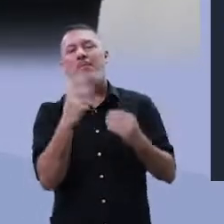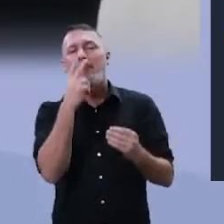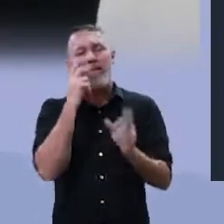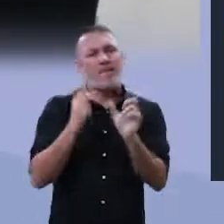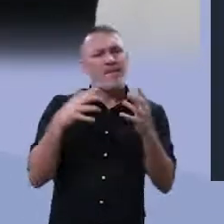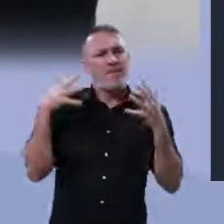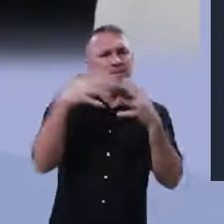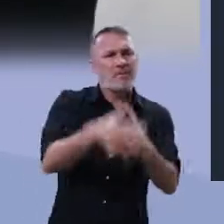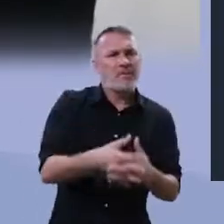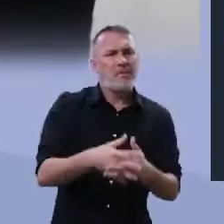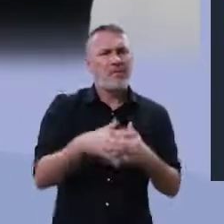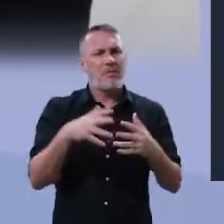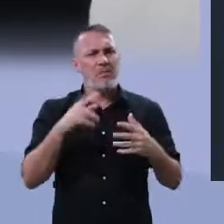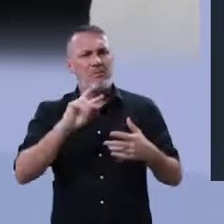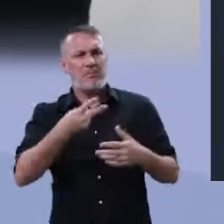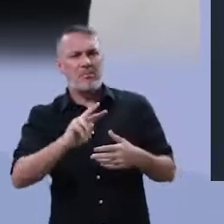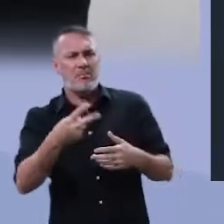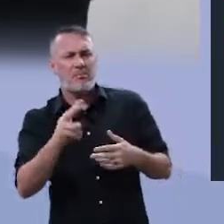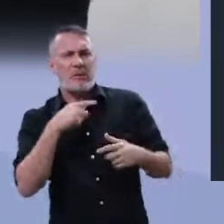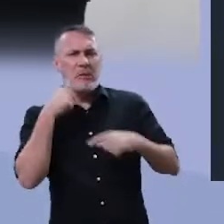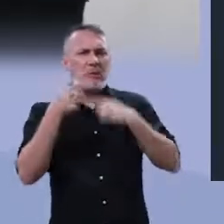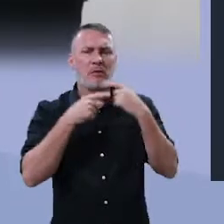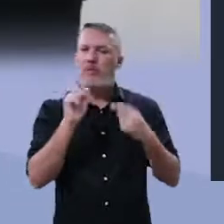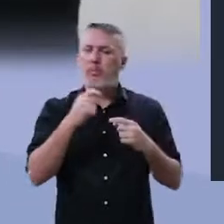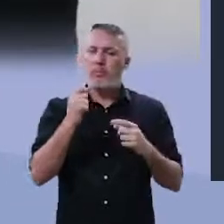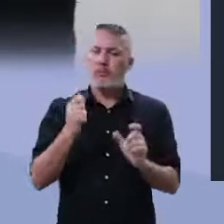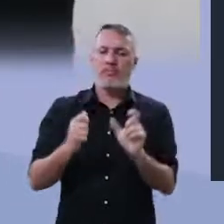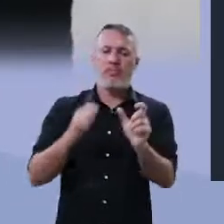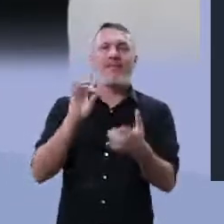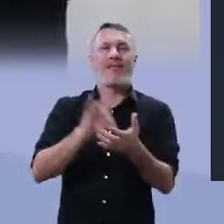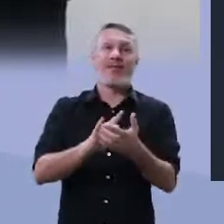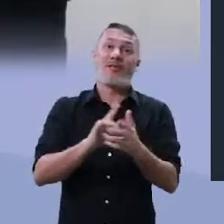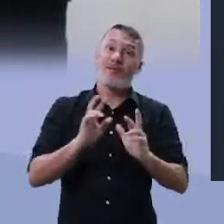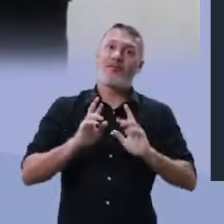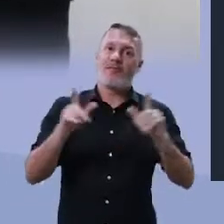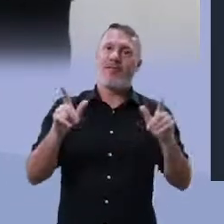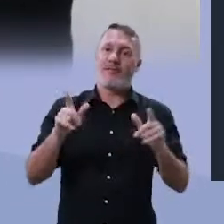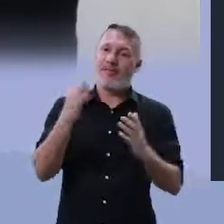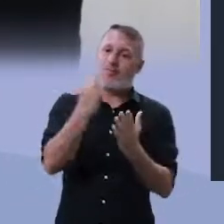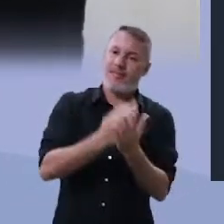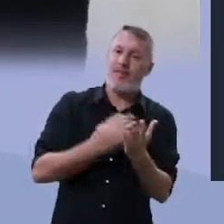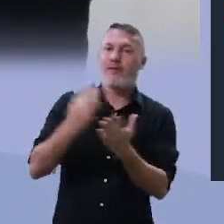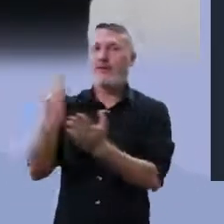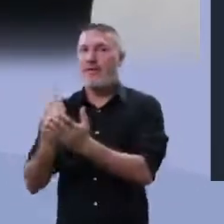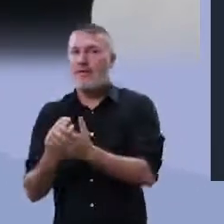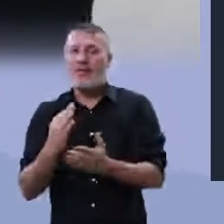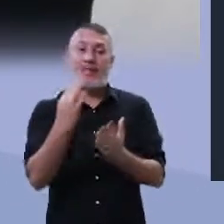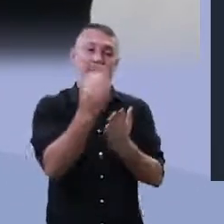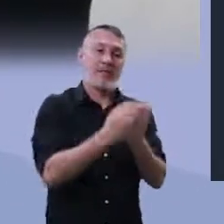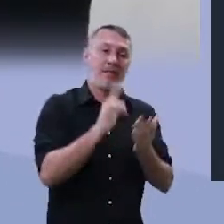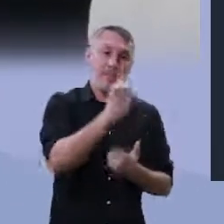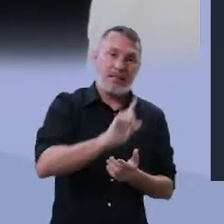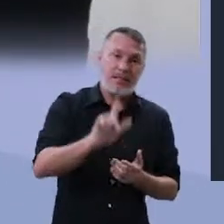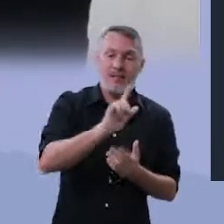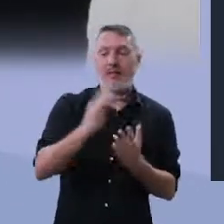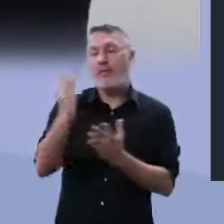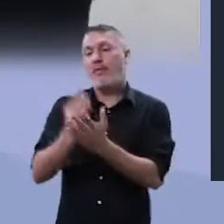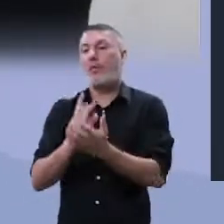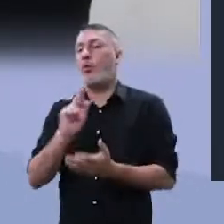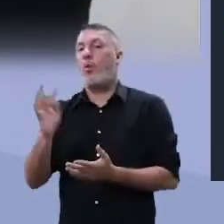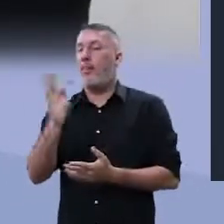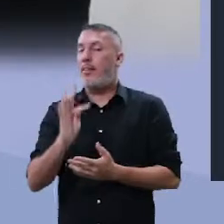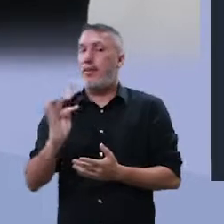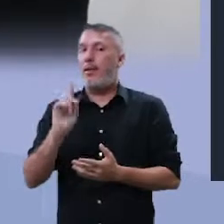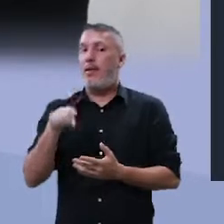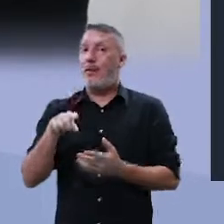não pode ser ambígua, polissêmica, ela tem que apresentar um valor real. E, esse valor, você encontra